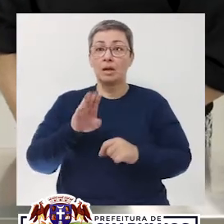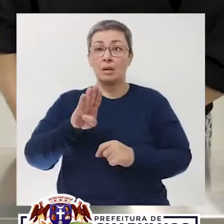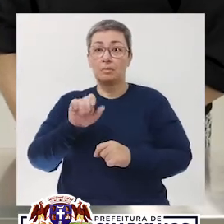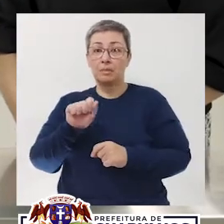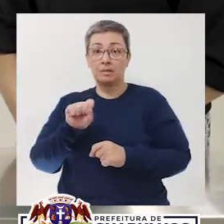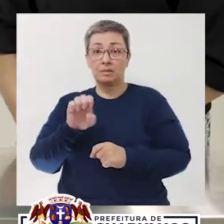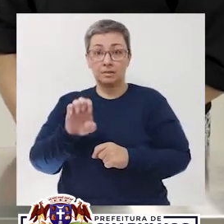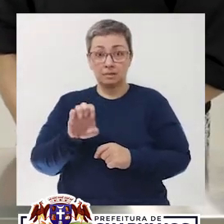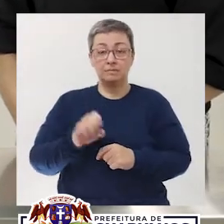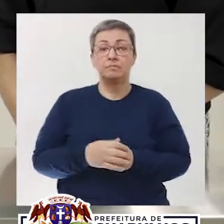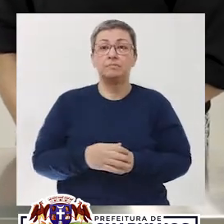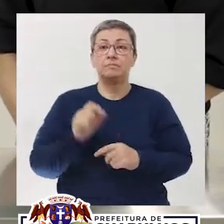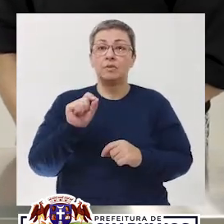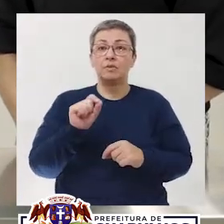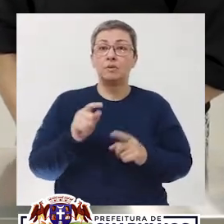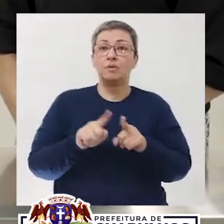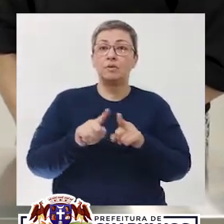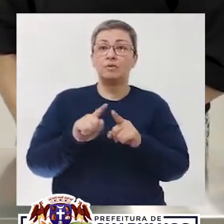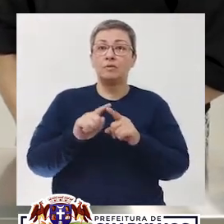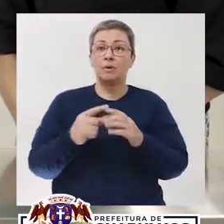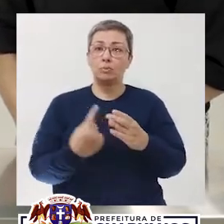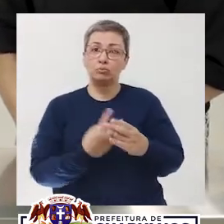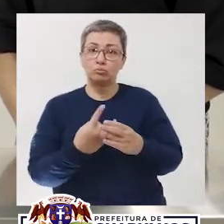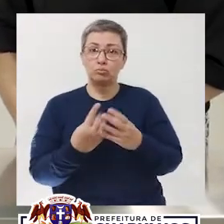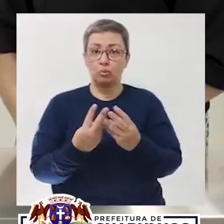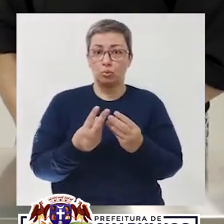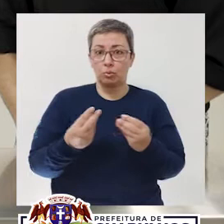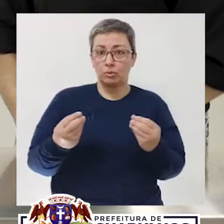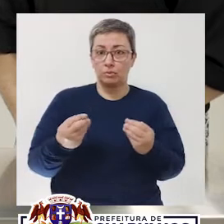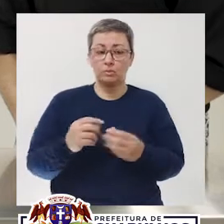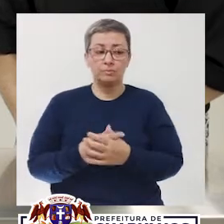passo é a base. Aqui a gente vamos colocar para triturar.